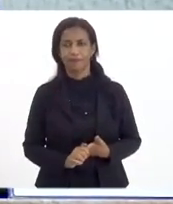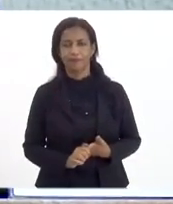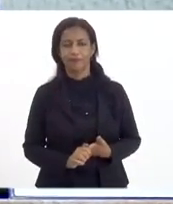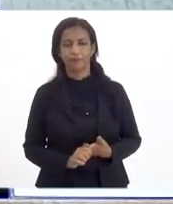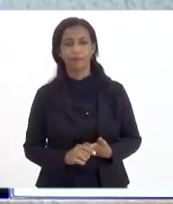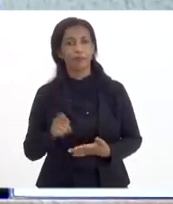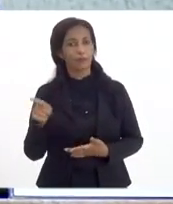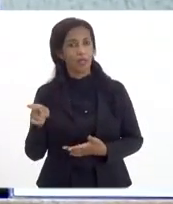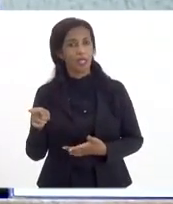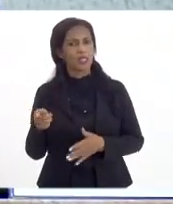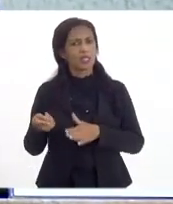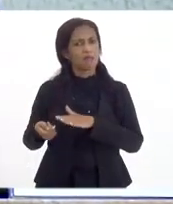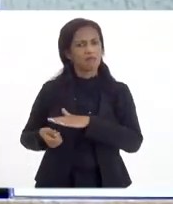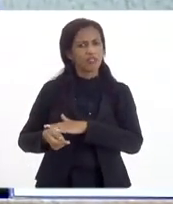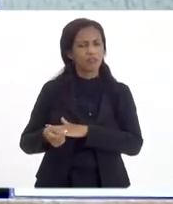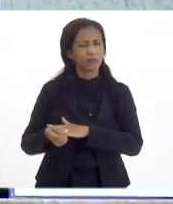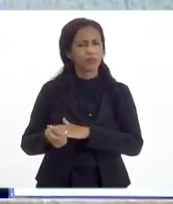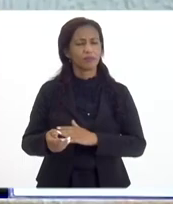esse investimento